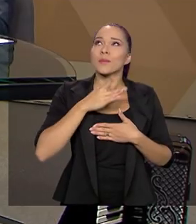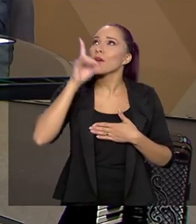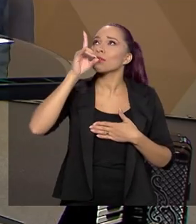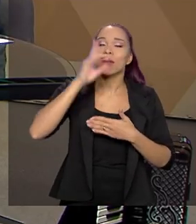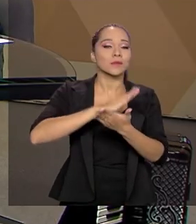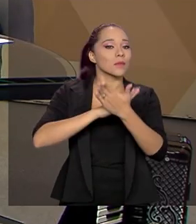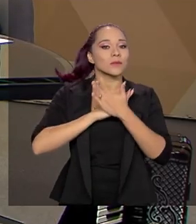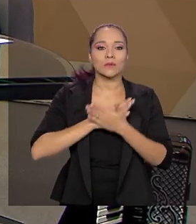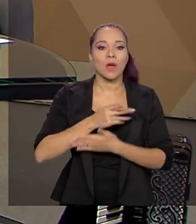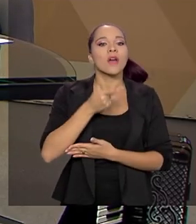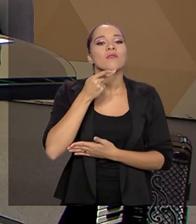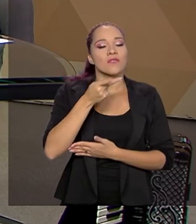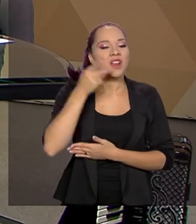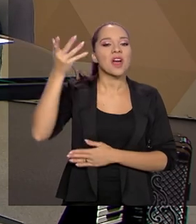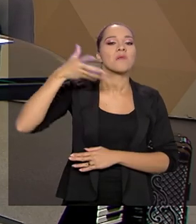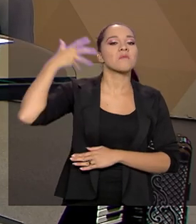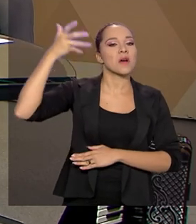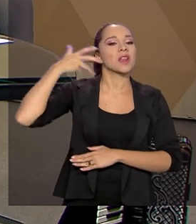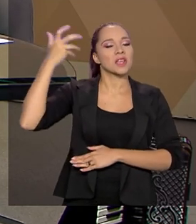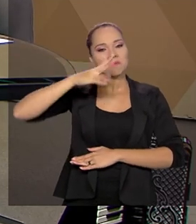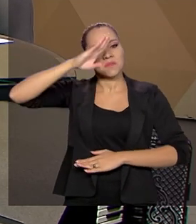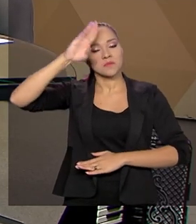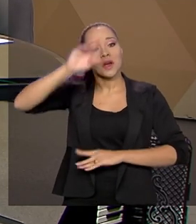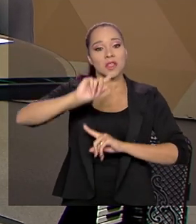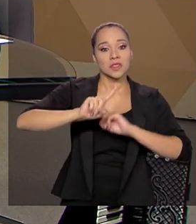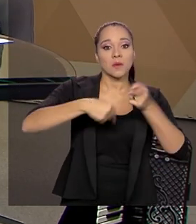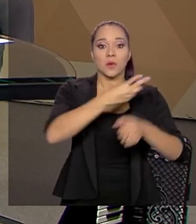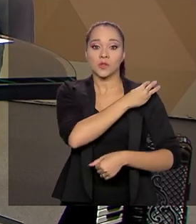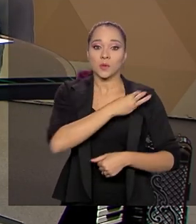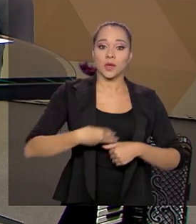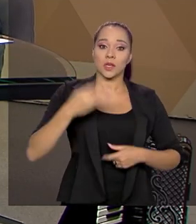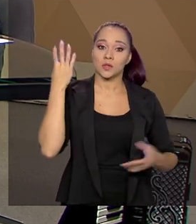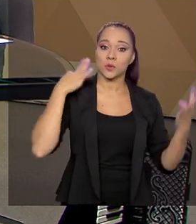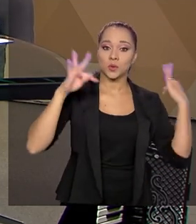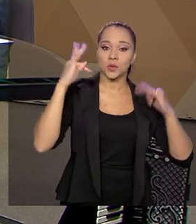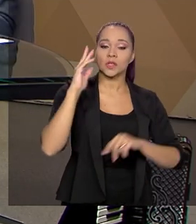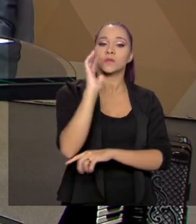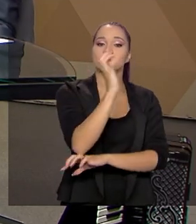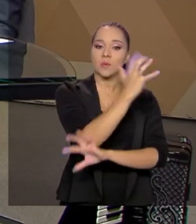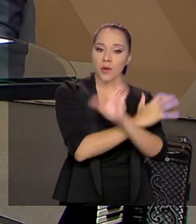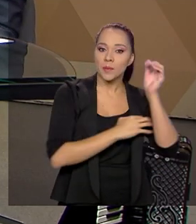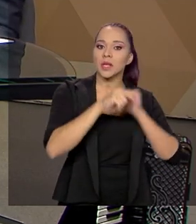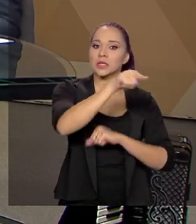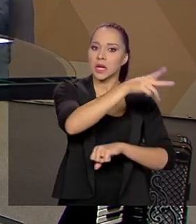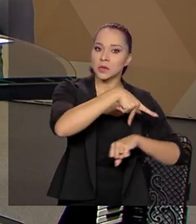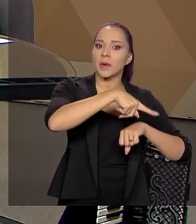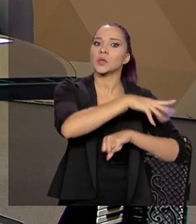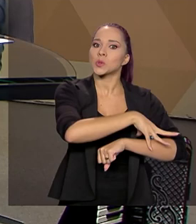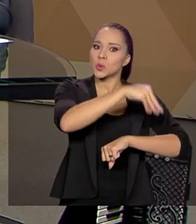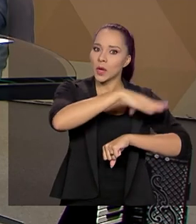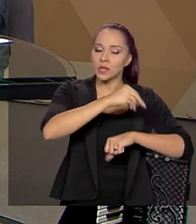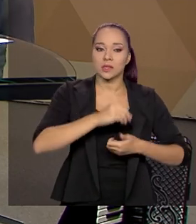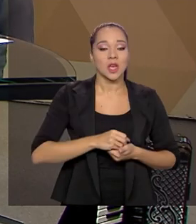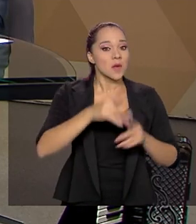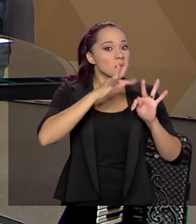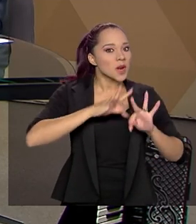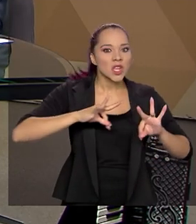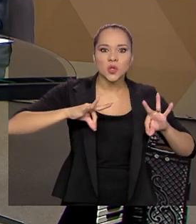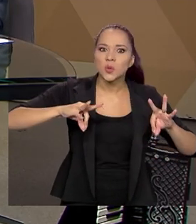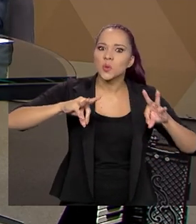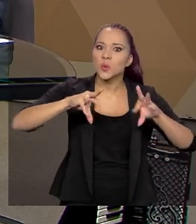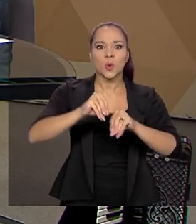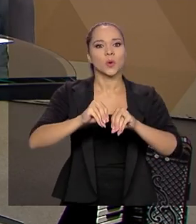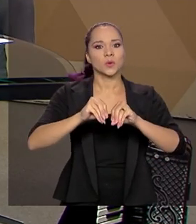ajudou a falar a palestra magma depois do ministro do Turismo e do Meio Ambiente da Suécia, para todo o player mundial de